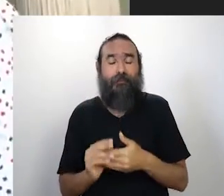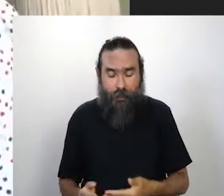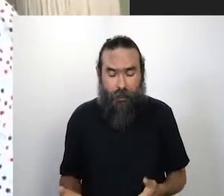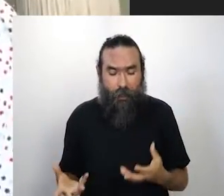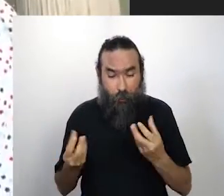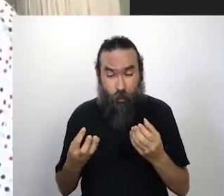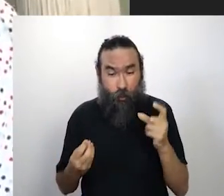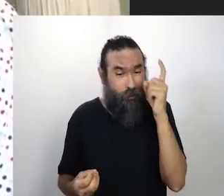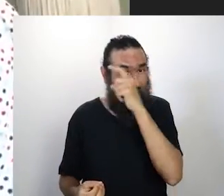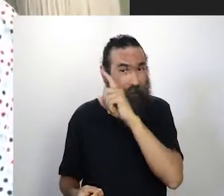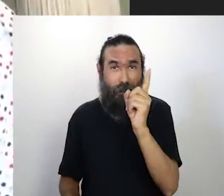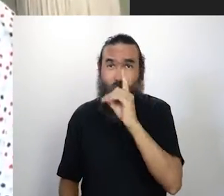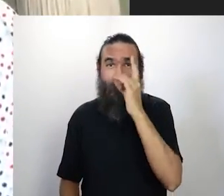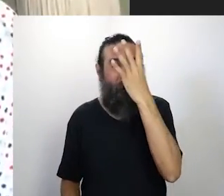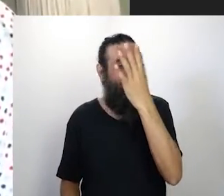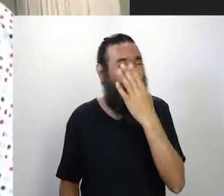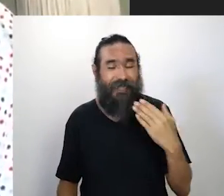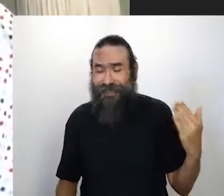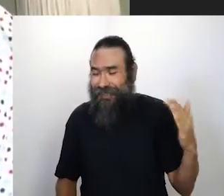difícil, não está sendo fácil para ninguém.